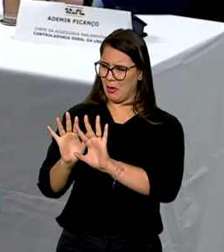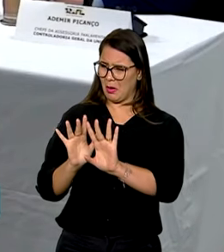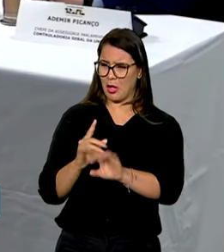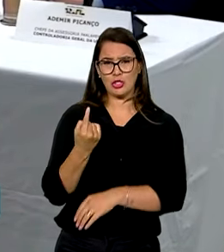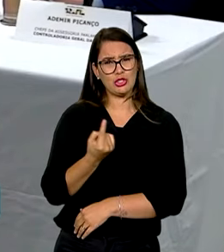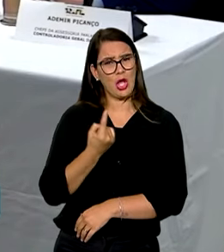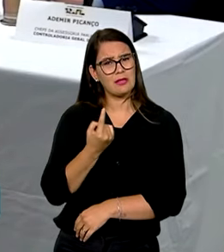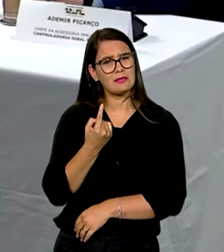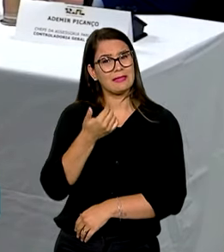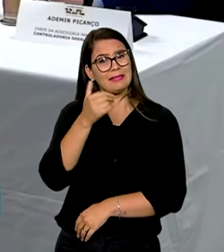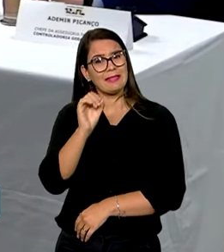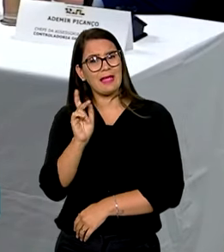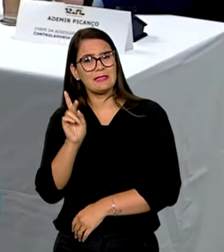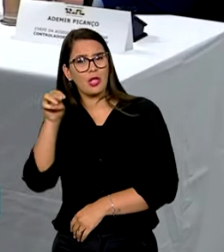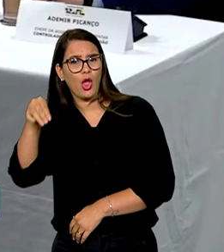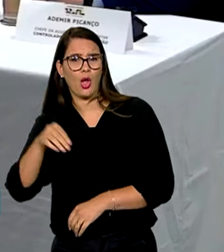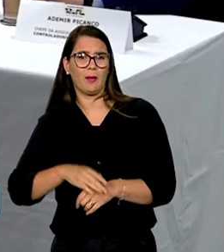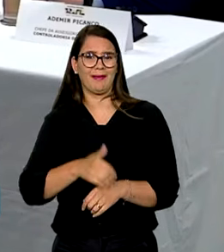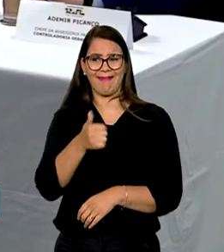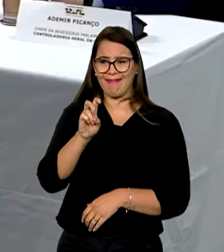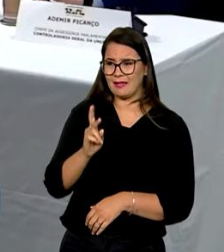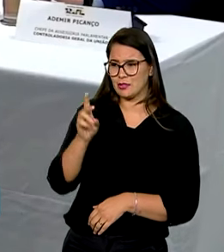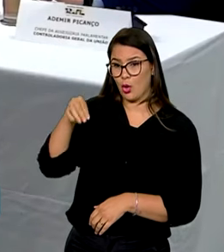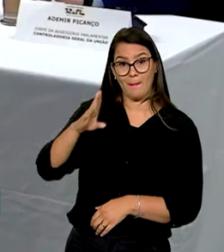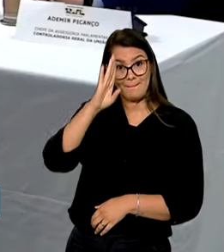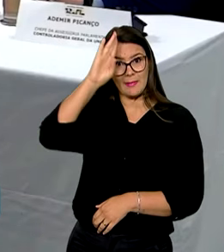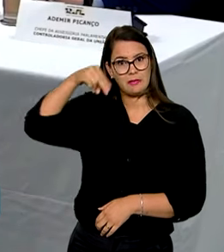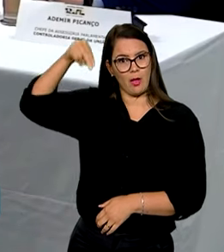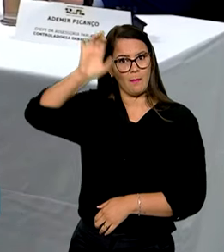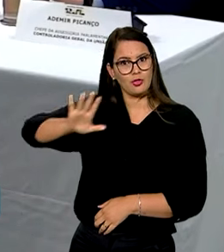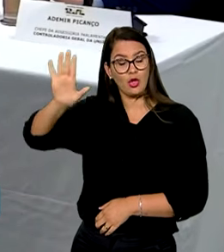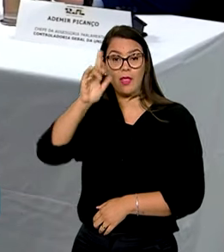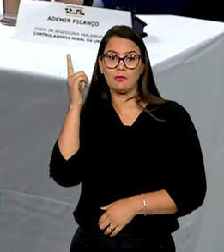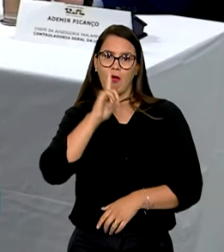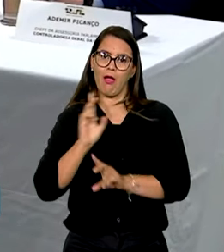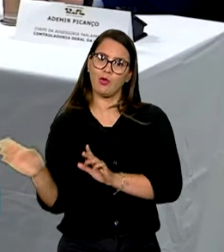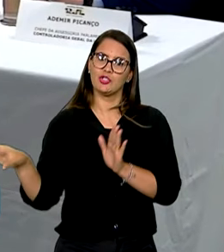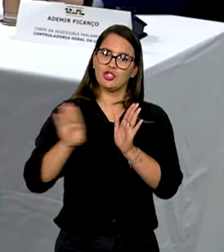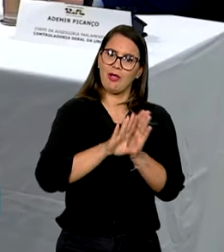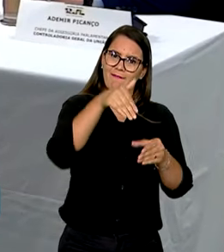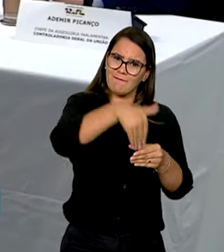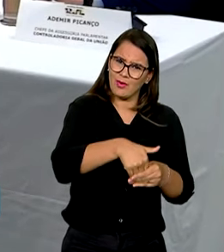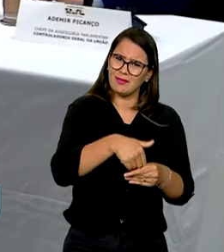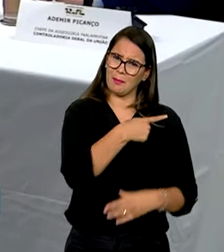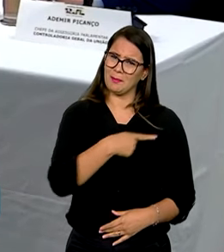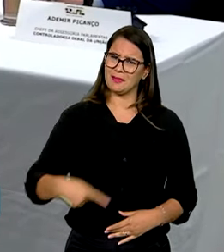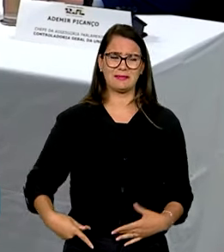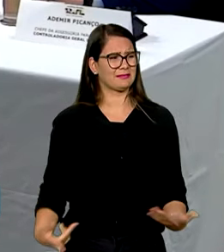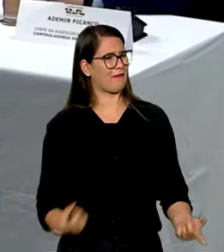sozinhas 10, 15 quilômetros no Nordeste, principalmente, para poderem votar na eleição de presidente da República, dá vontade de